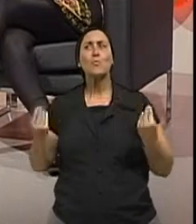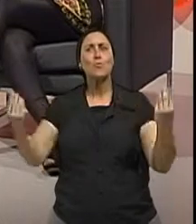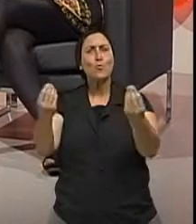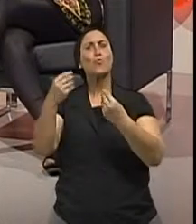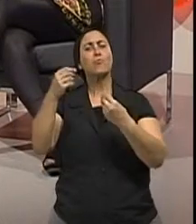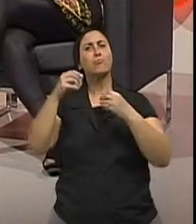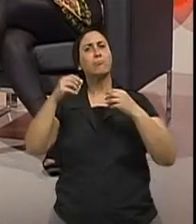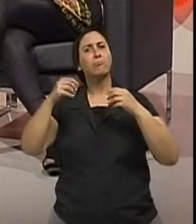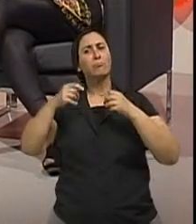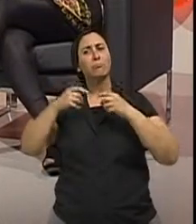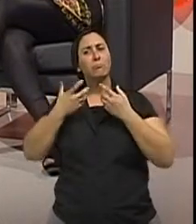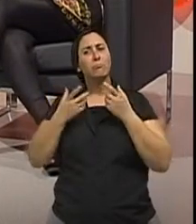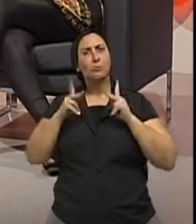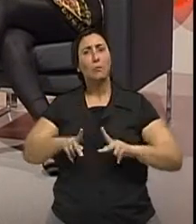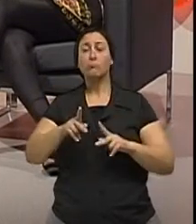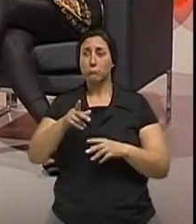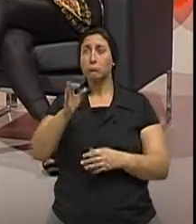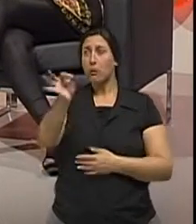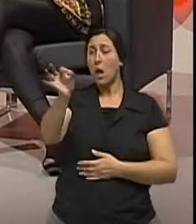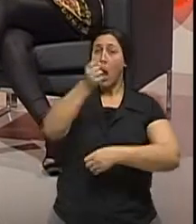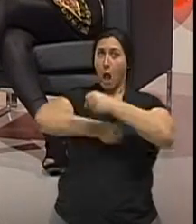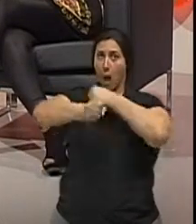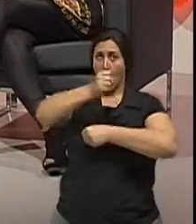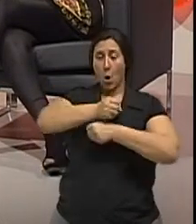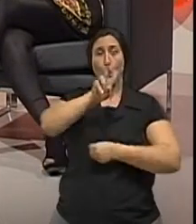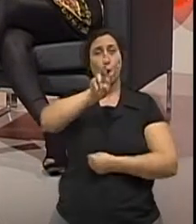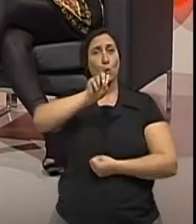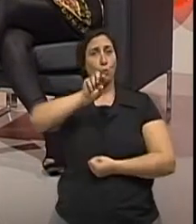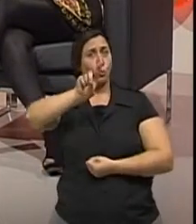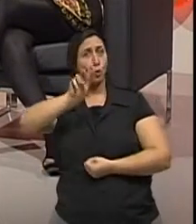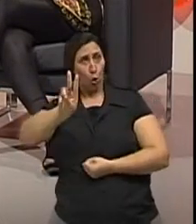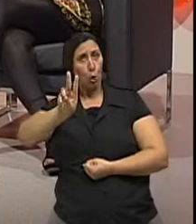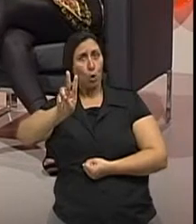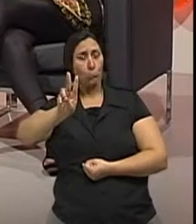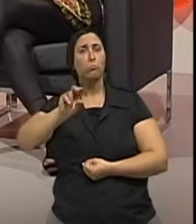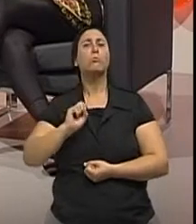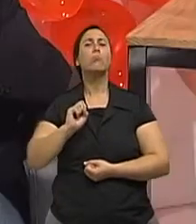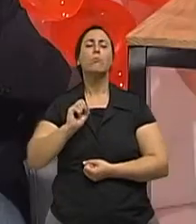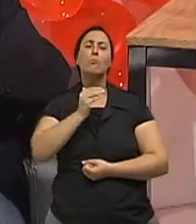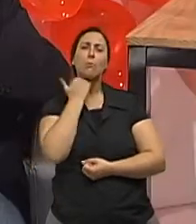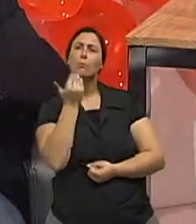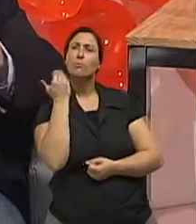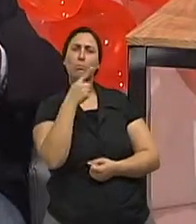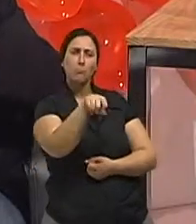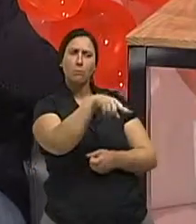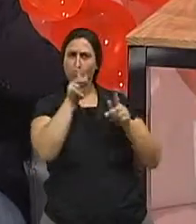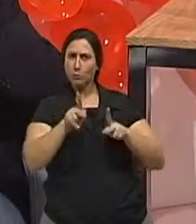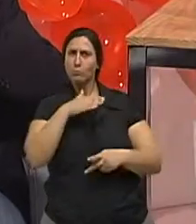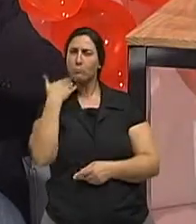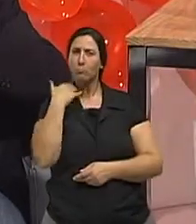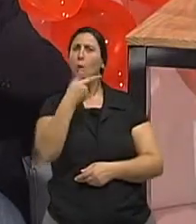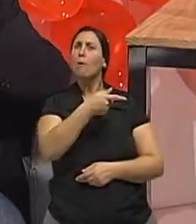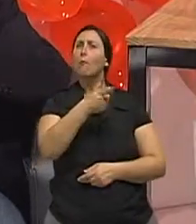nós tivemos óbito de pessoas que não faziam parte do grupo de risco. Essa é a nossa